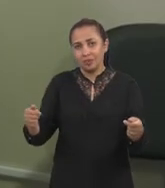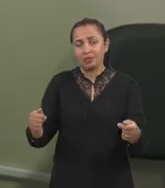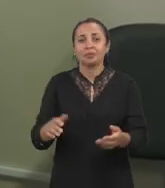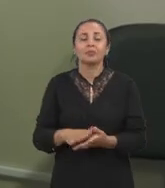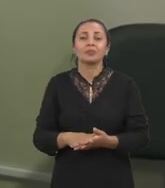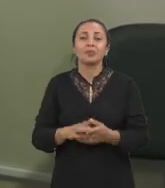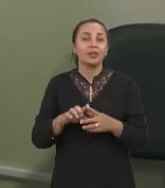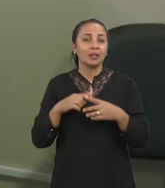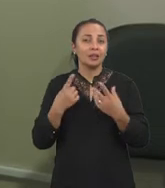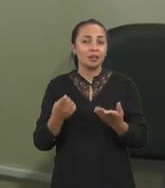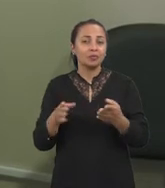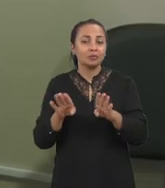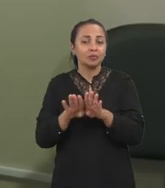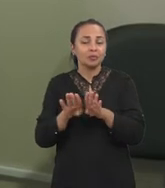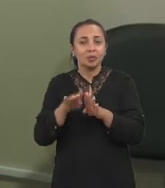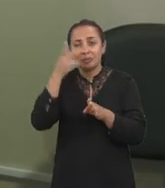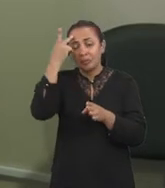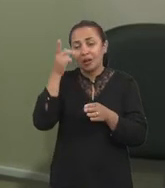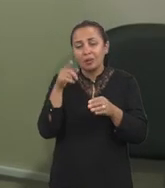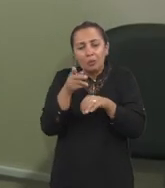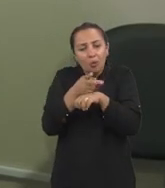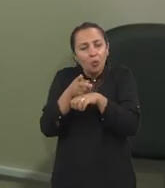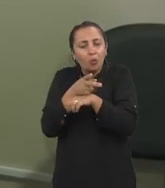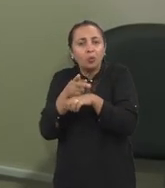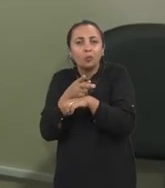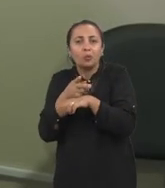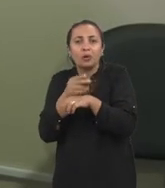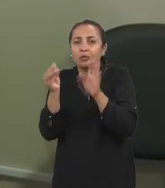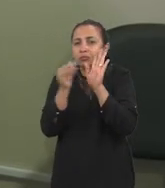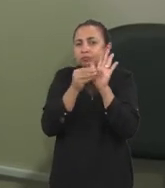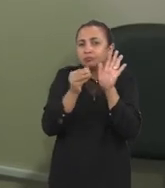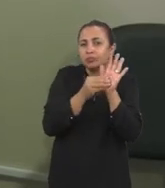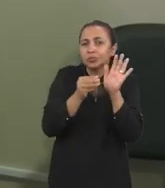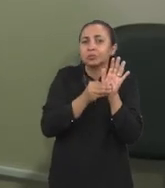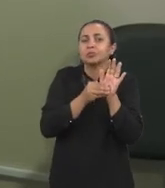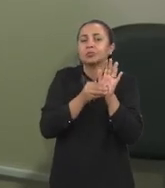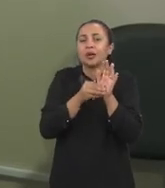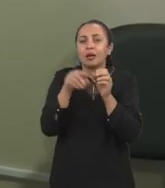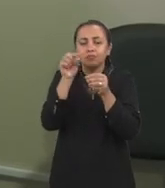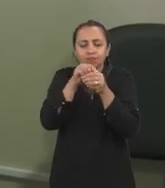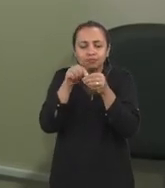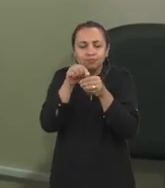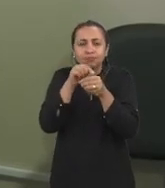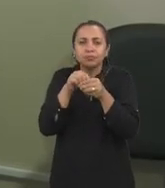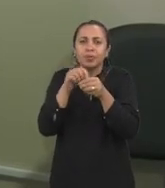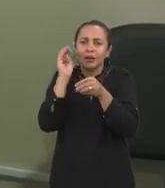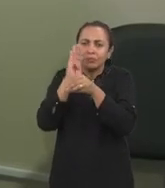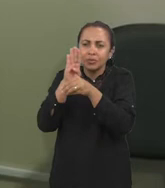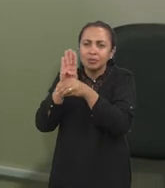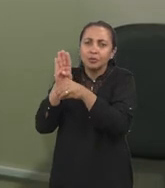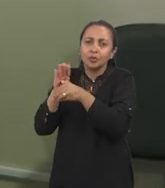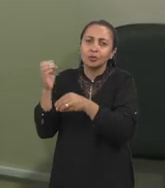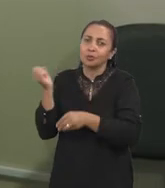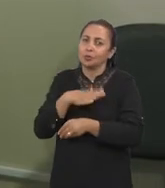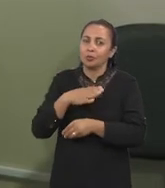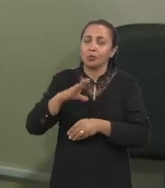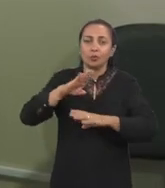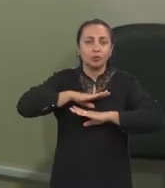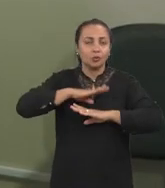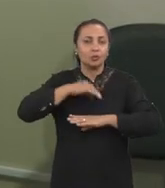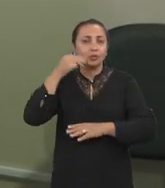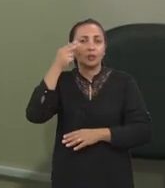outros, tentando, então, propor micro-organismos e novas formas de alimento para que